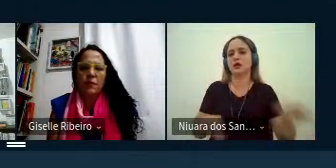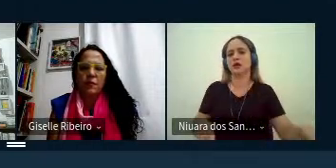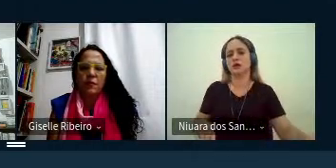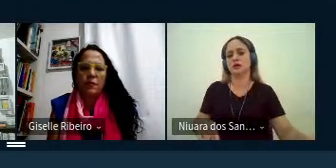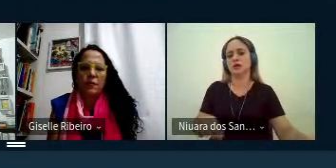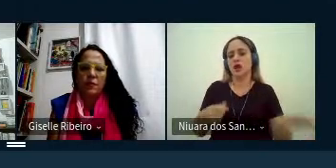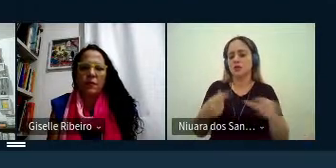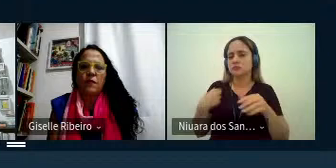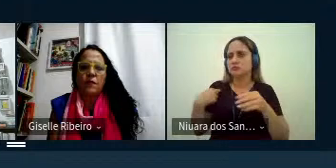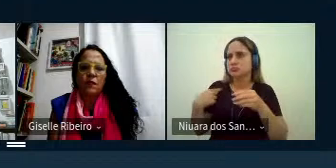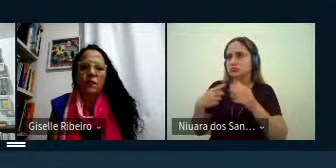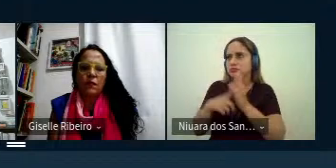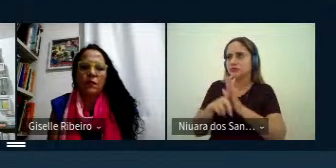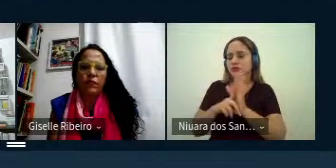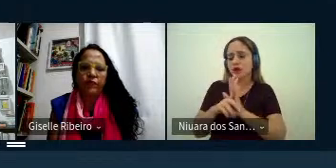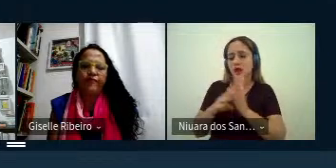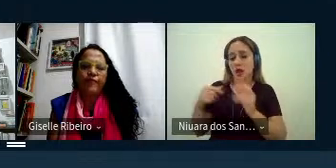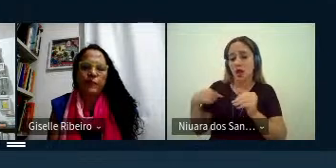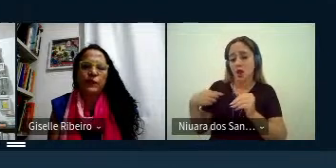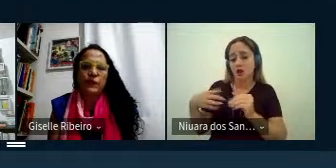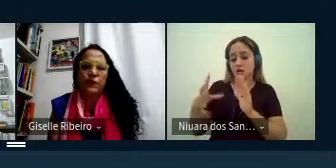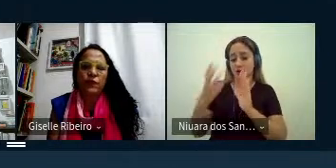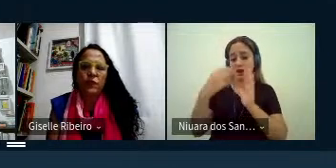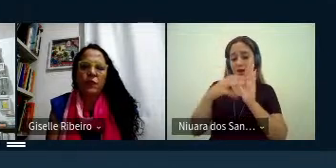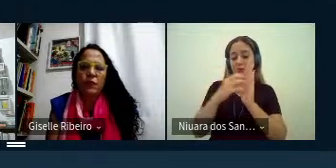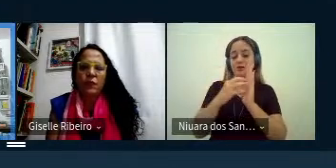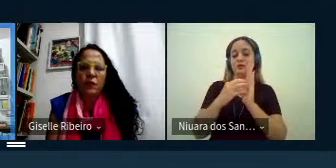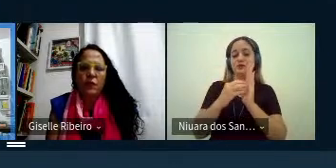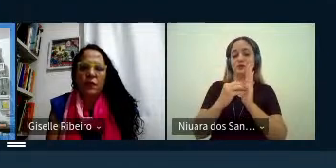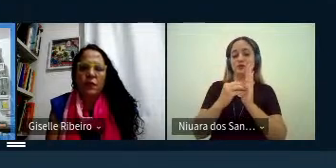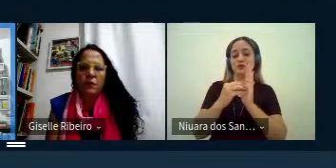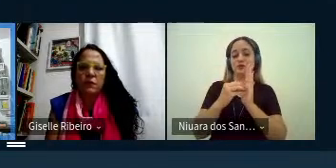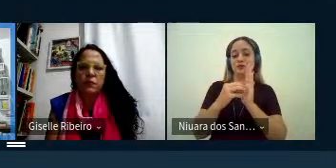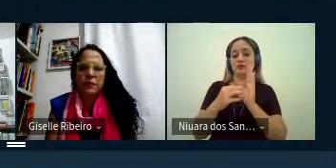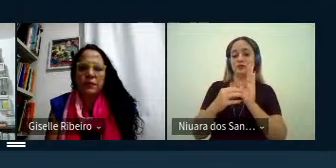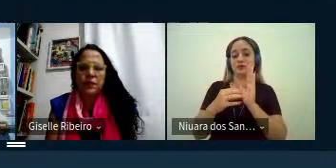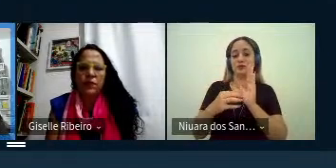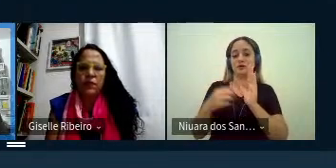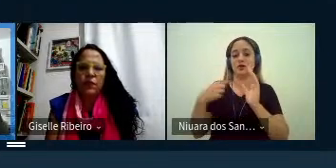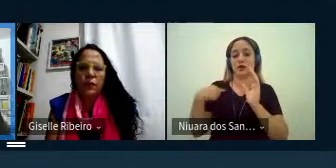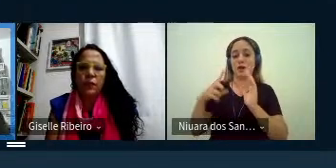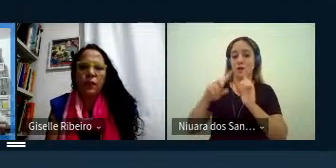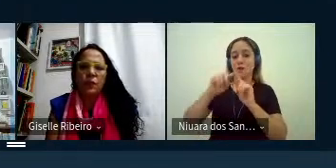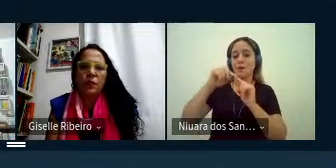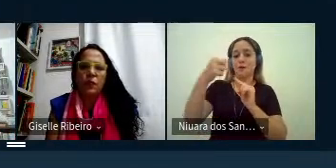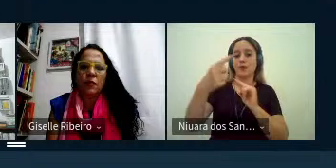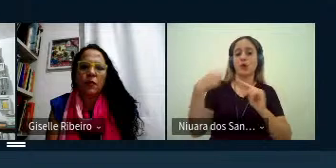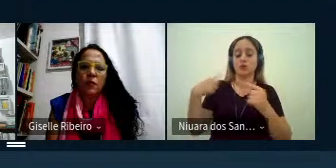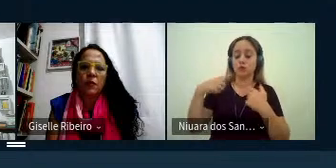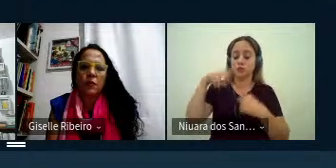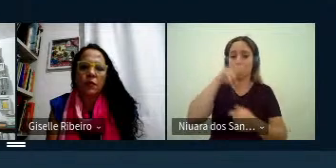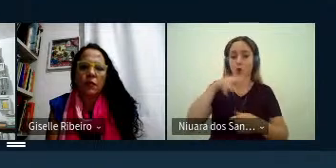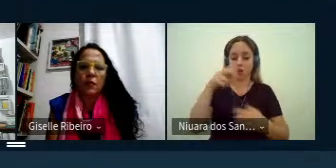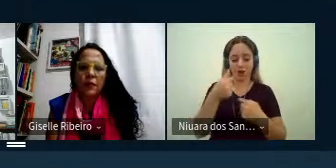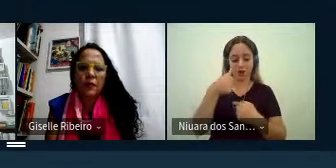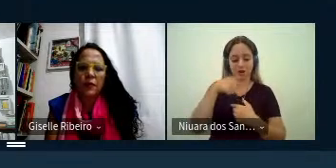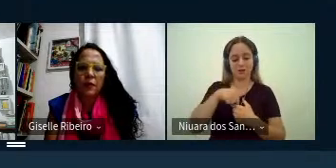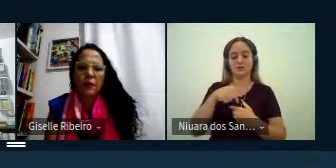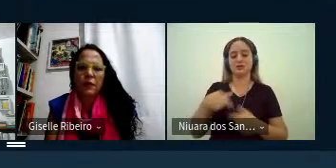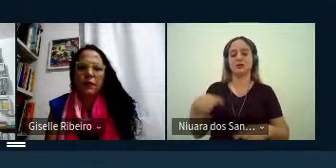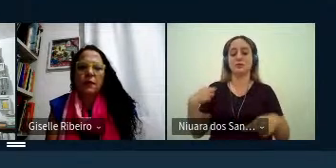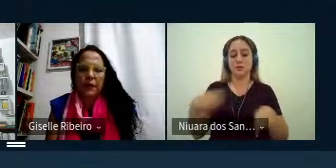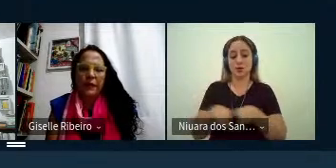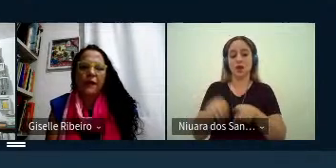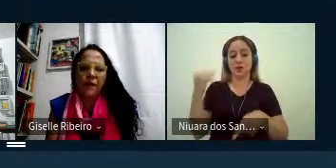investigar a partir da Amazônia né também lançar esse olhar para fora a partir do nosso olhar aqui de dentro que eu acho